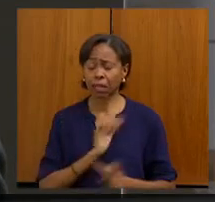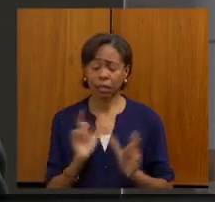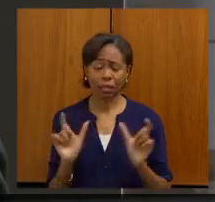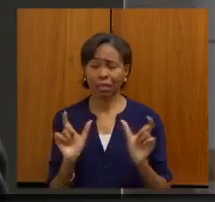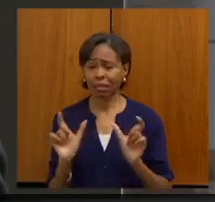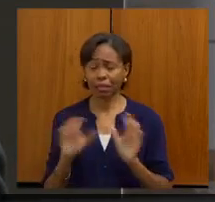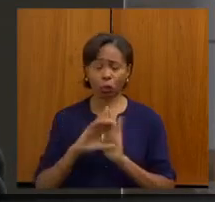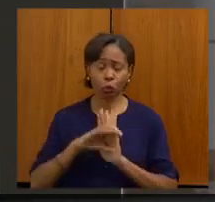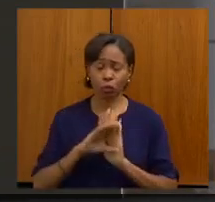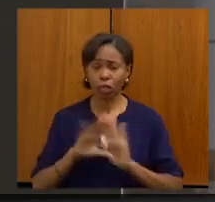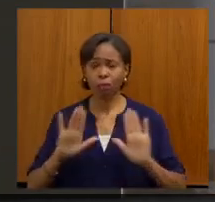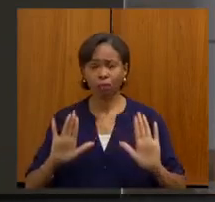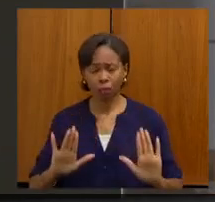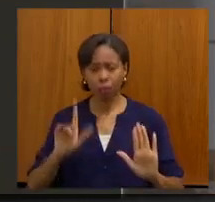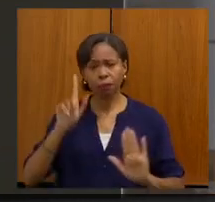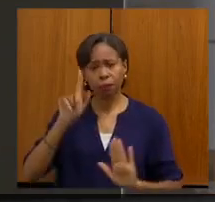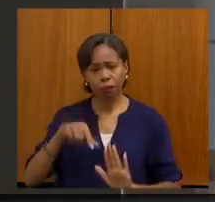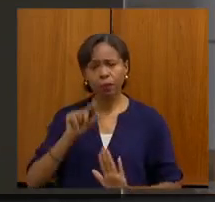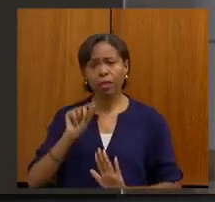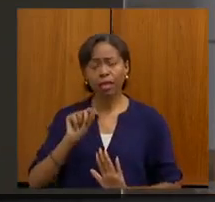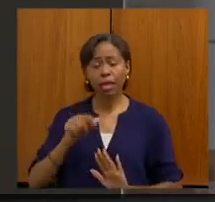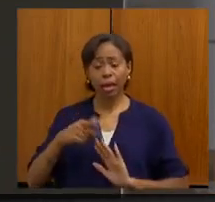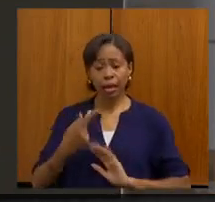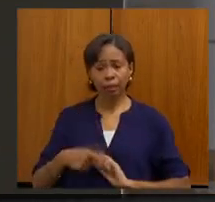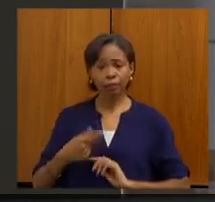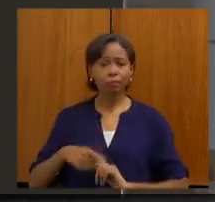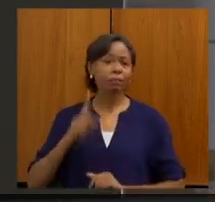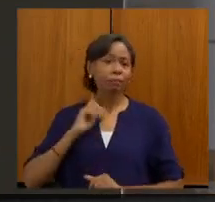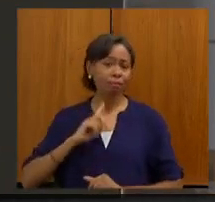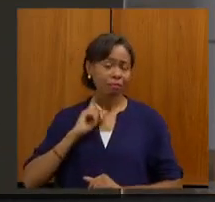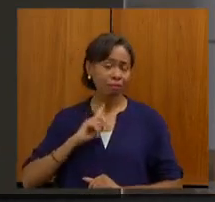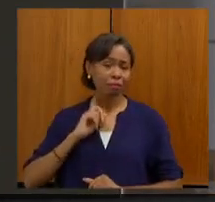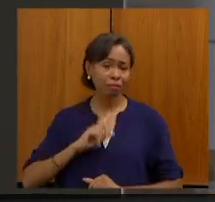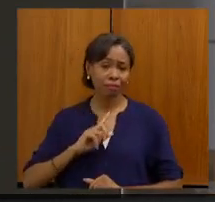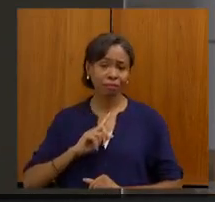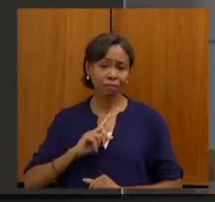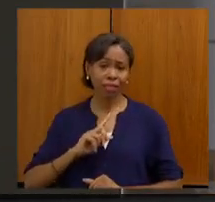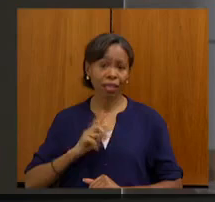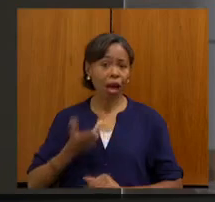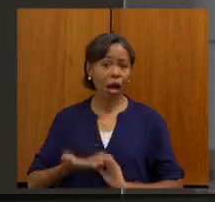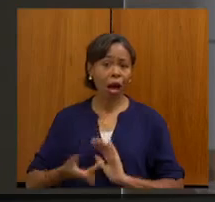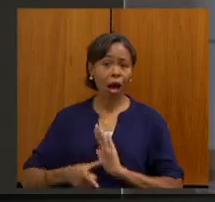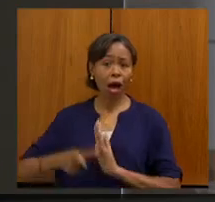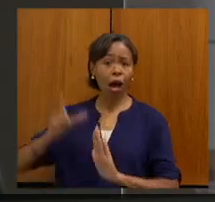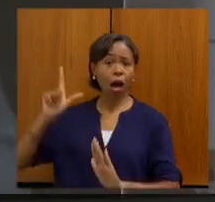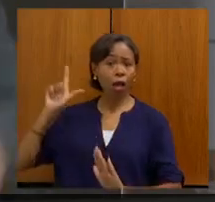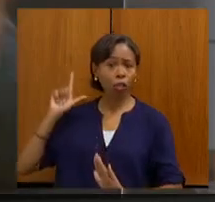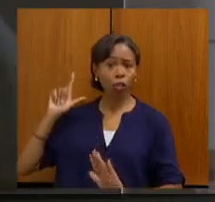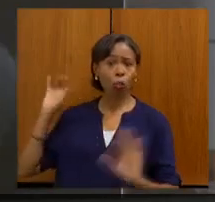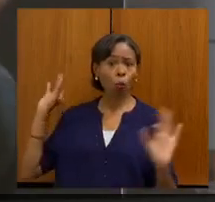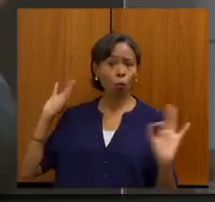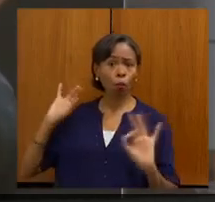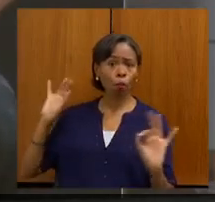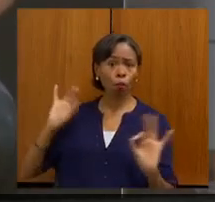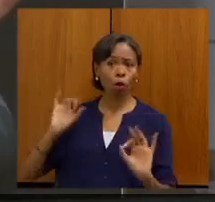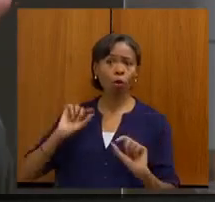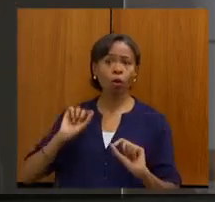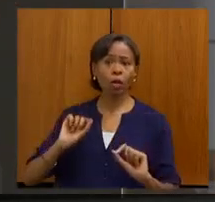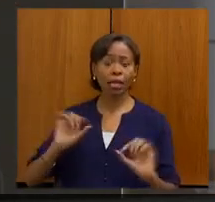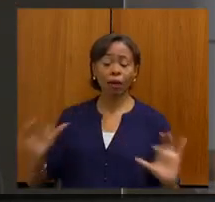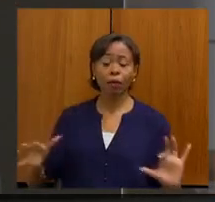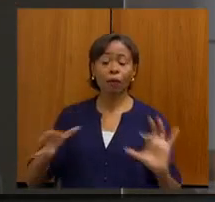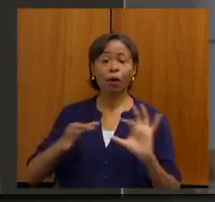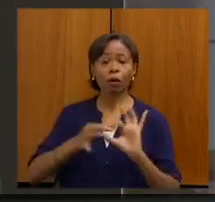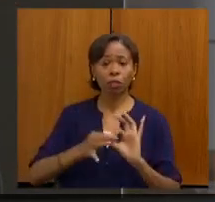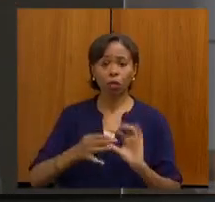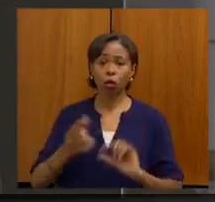mas isso é algo que o Estado de Minas Gerais talvez não tenha visto na sua história a vinculação orçamentária